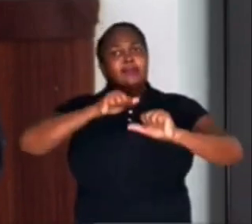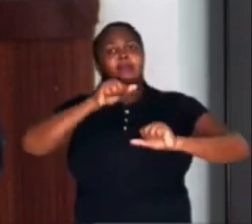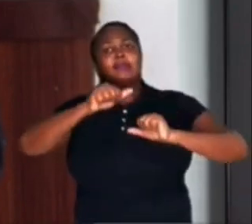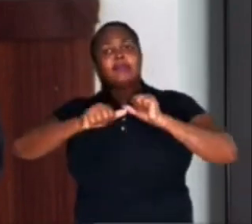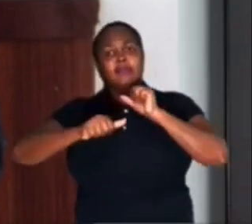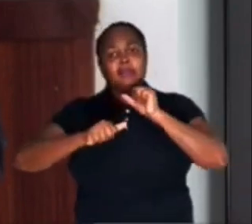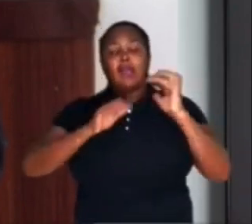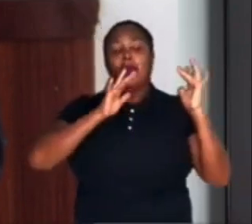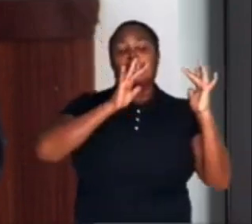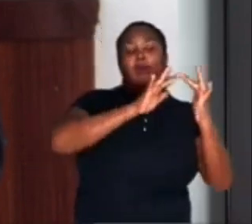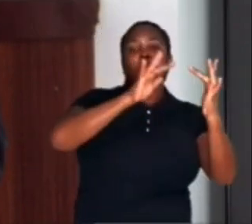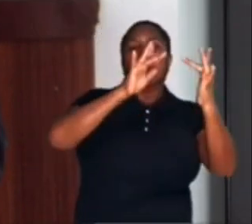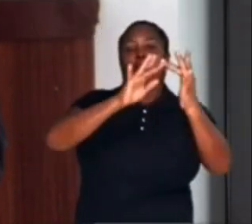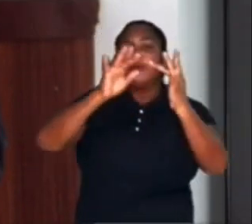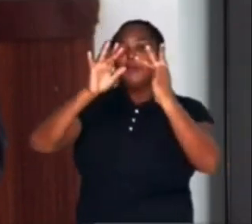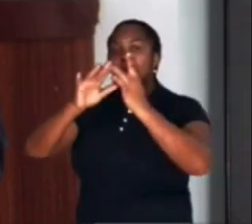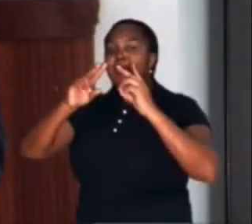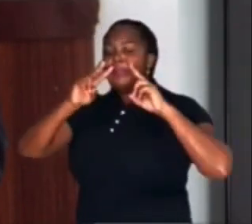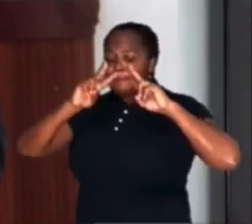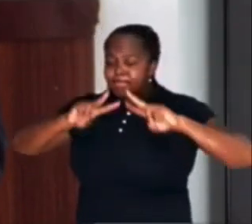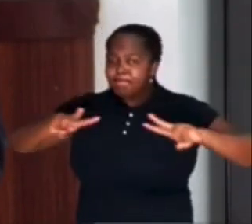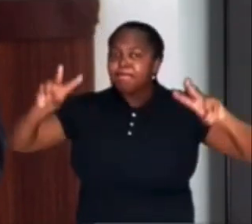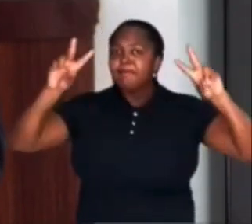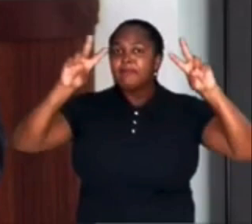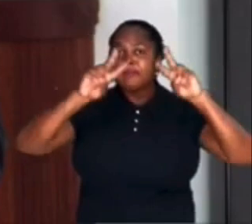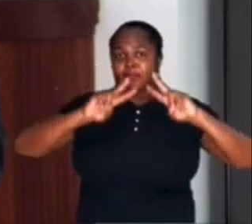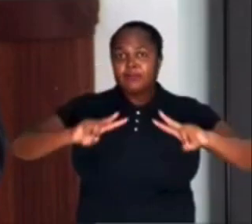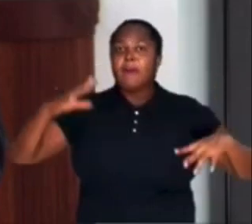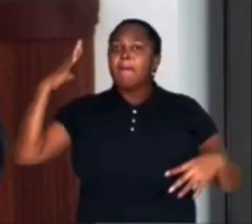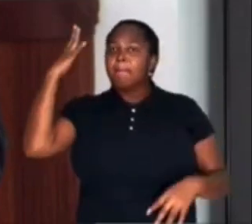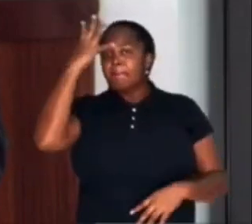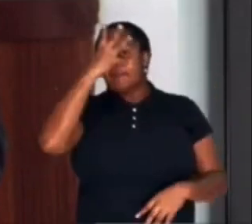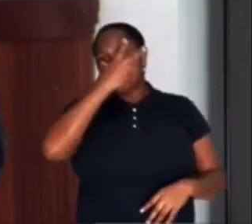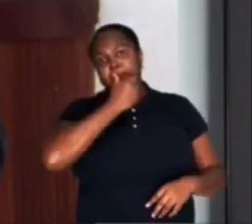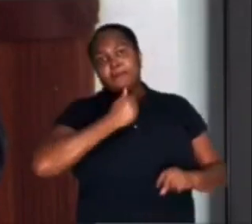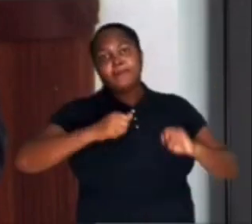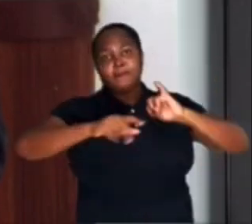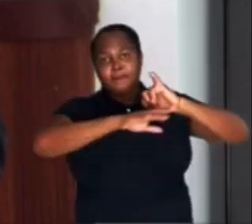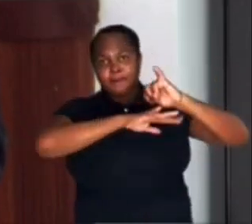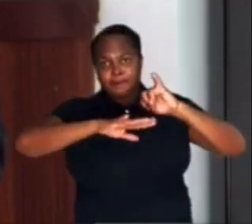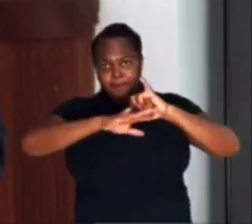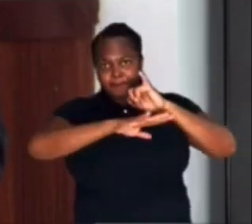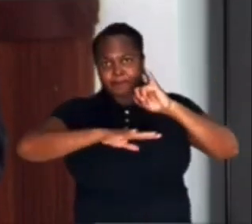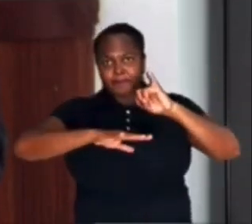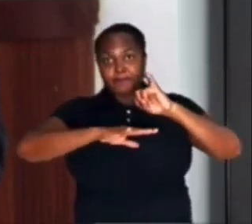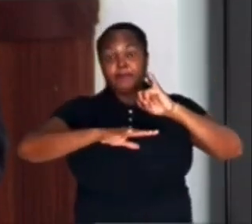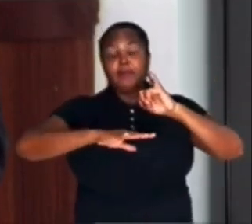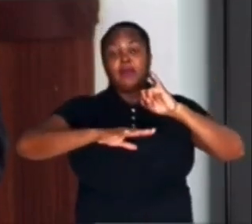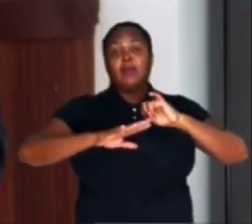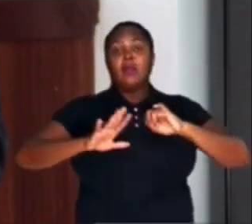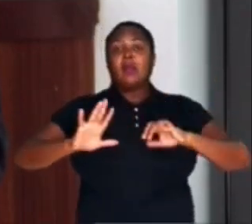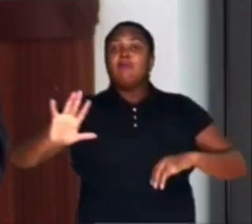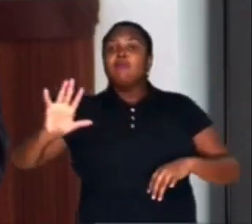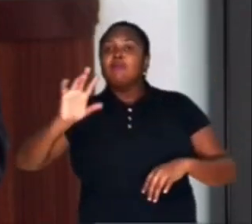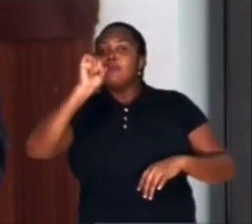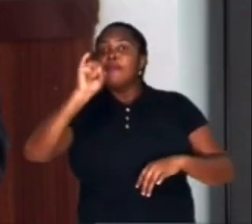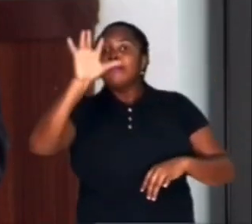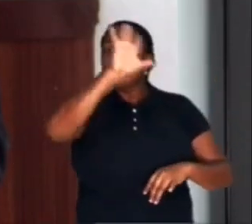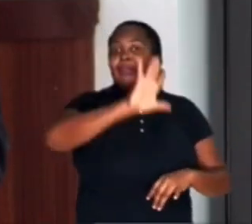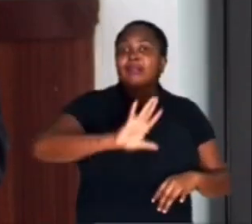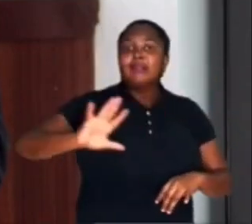contato visual com o esplendor desta terra. Ilhéus é o cenário do meu estado